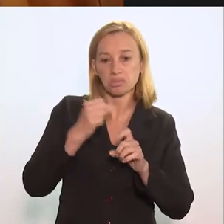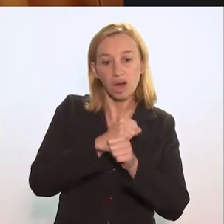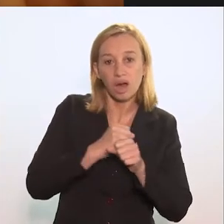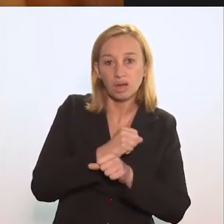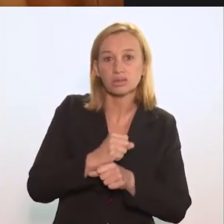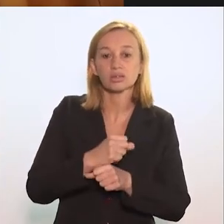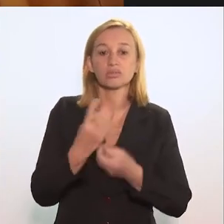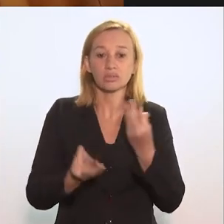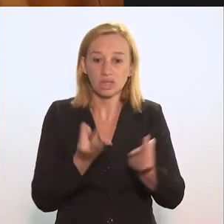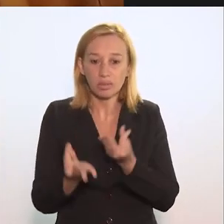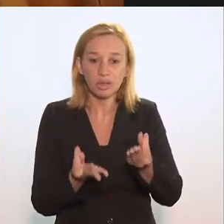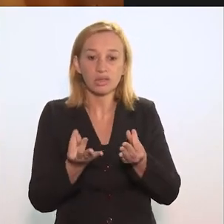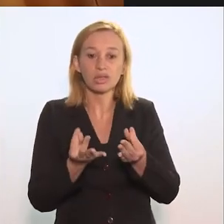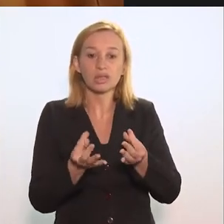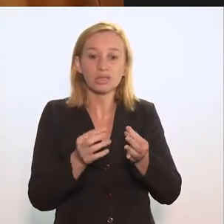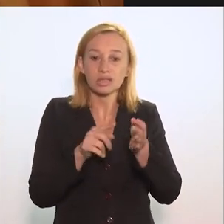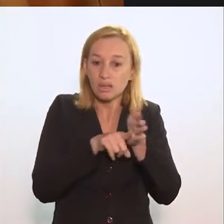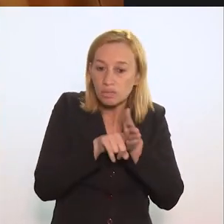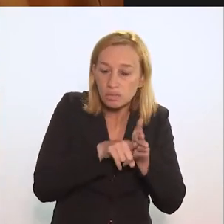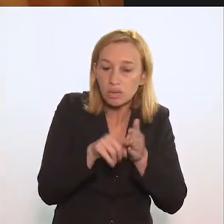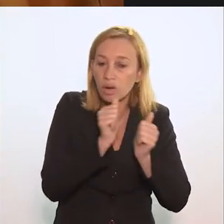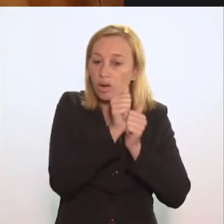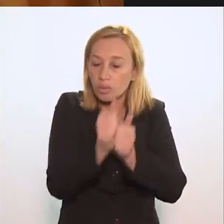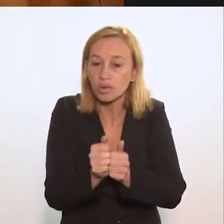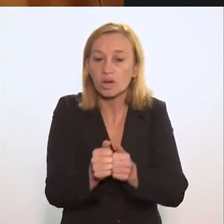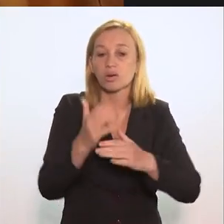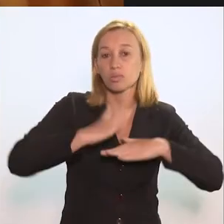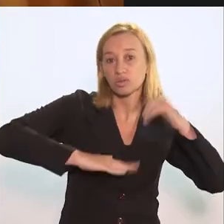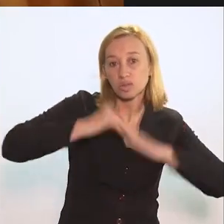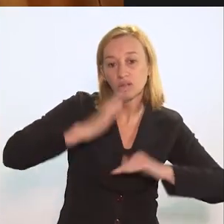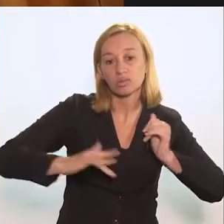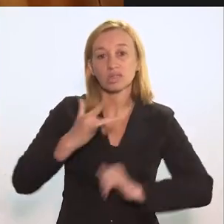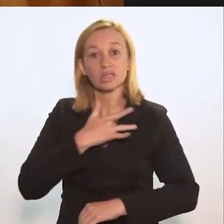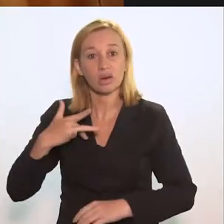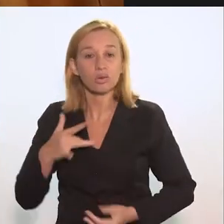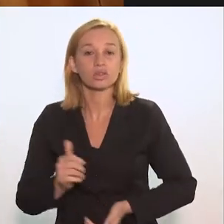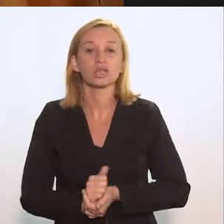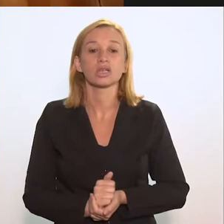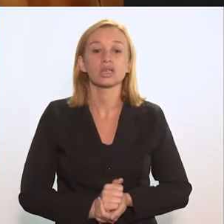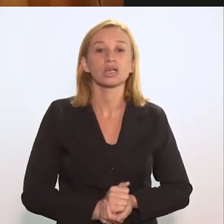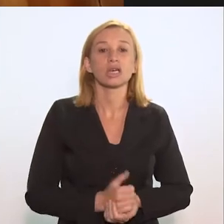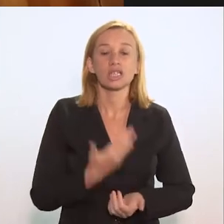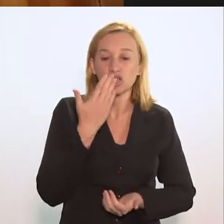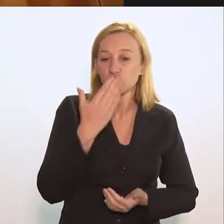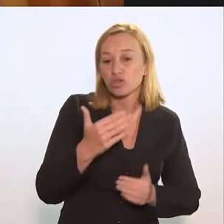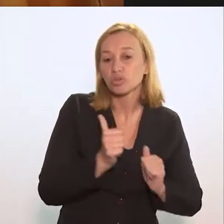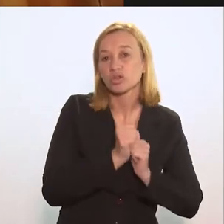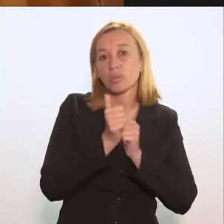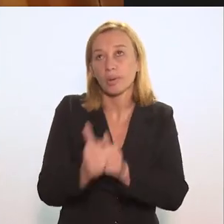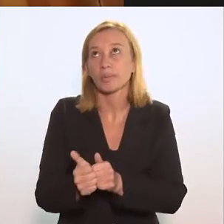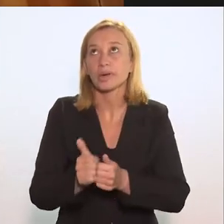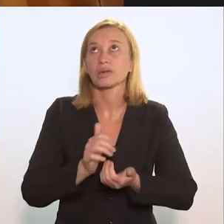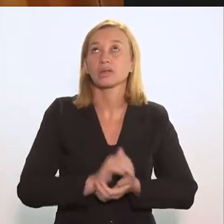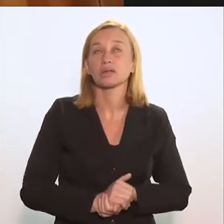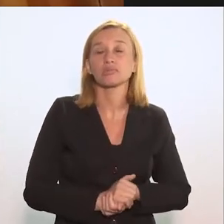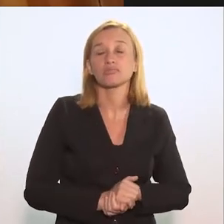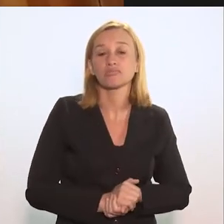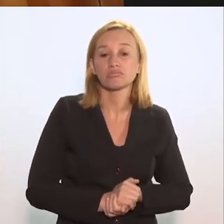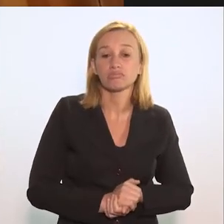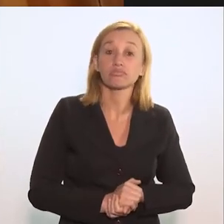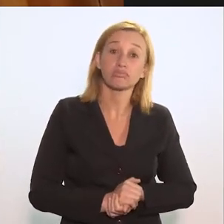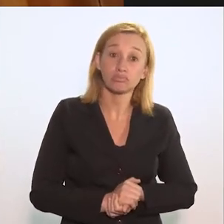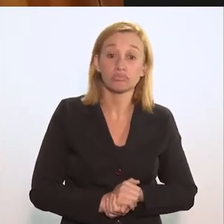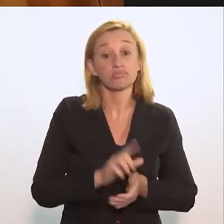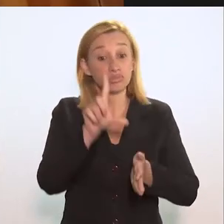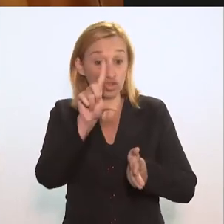de um a dois anos. Esse tratamento tem que ser supervisionado, ele tem que ser monitorado pela profissional de saúde. E esse tipo de